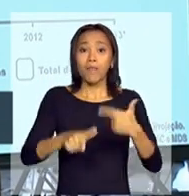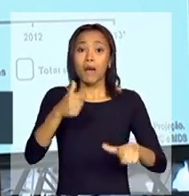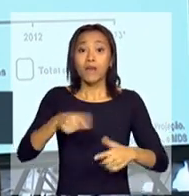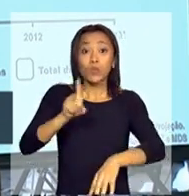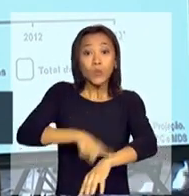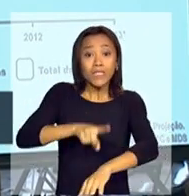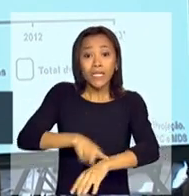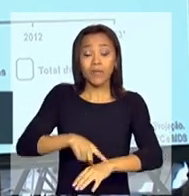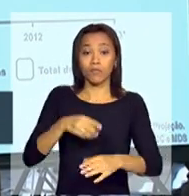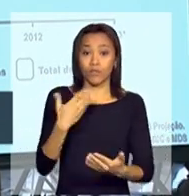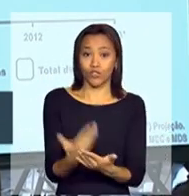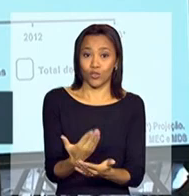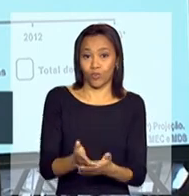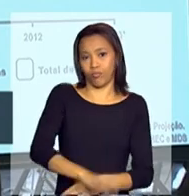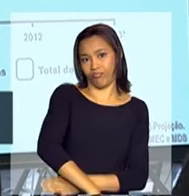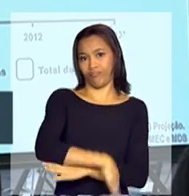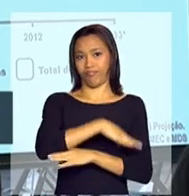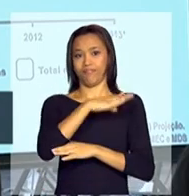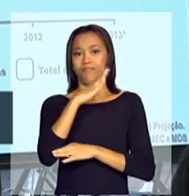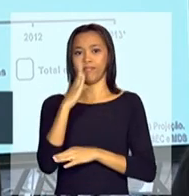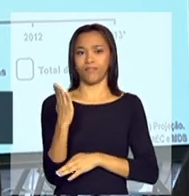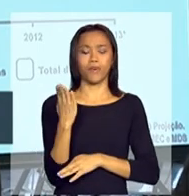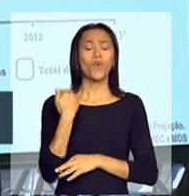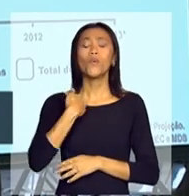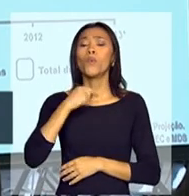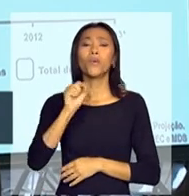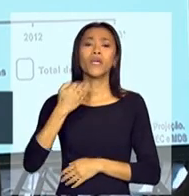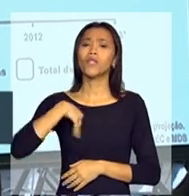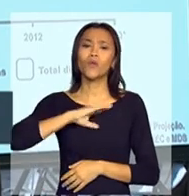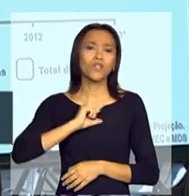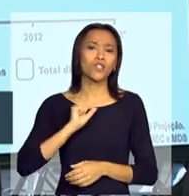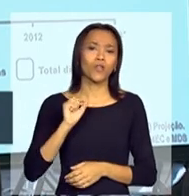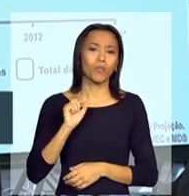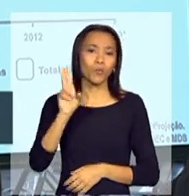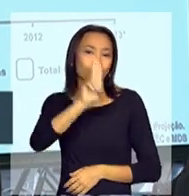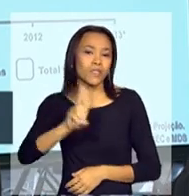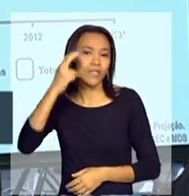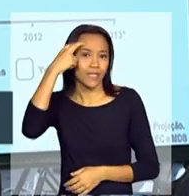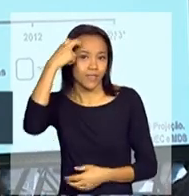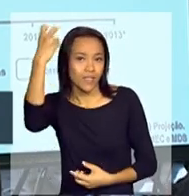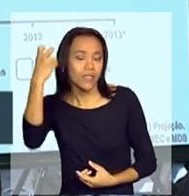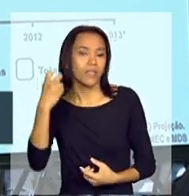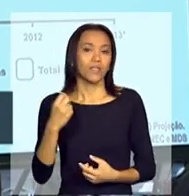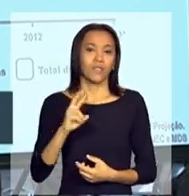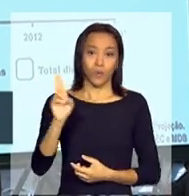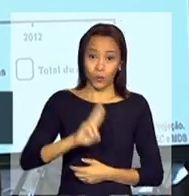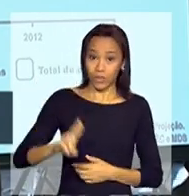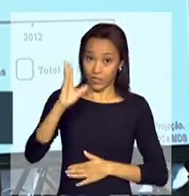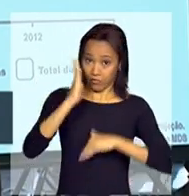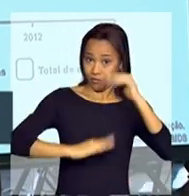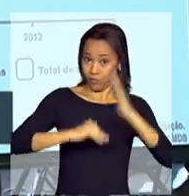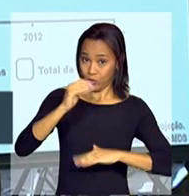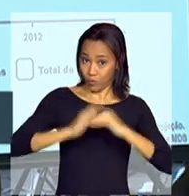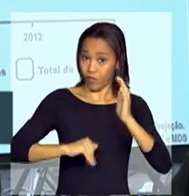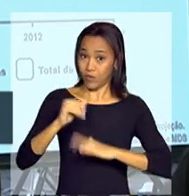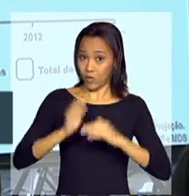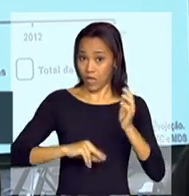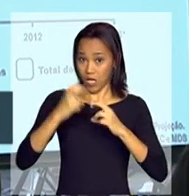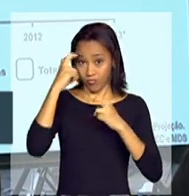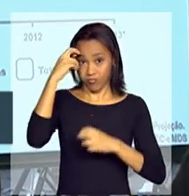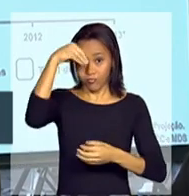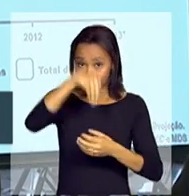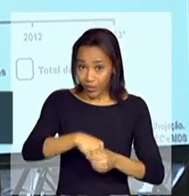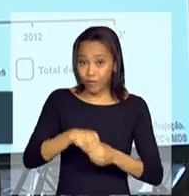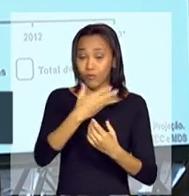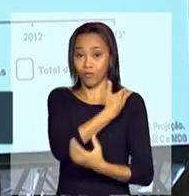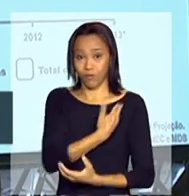tempo integral. O que nós, usando aquilo que eu estava dizendo, usando a inteligência, usando a capacidade do Estado brasileiro, a gente quer